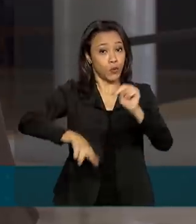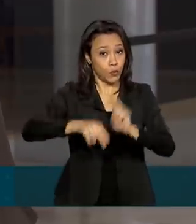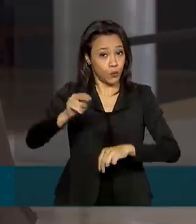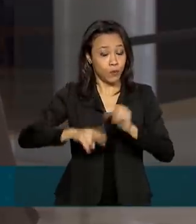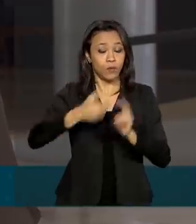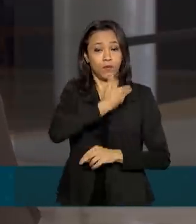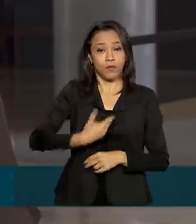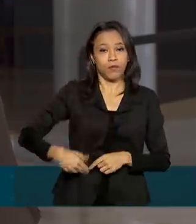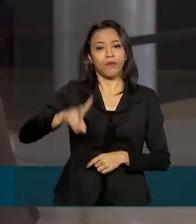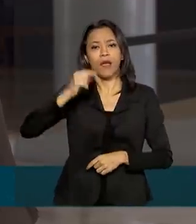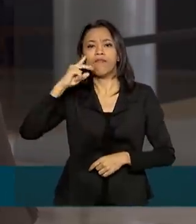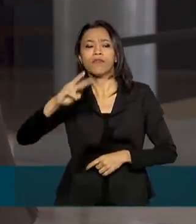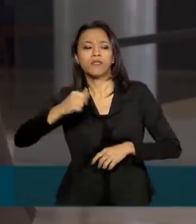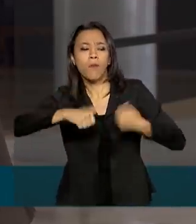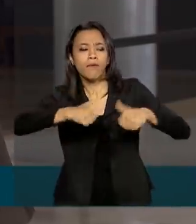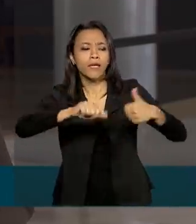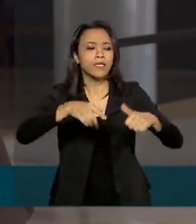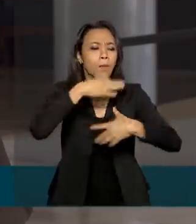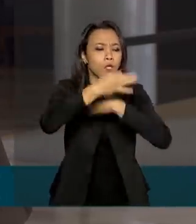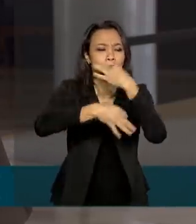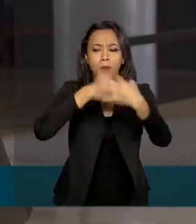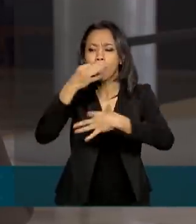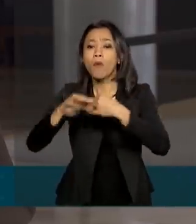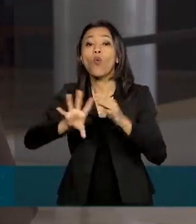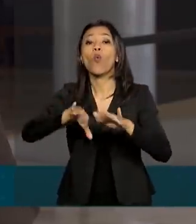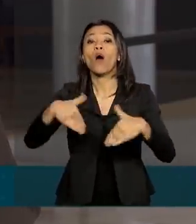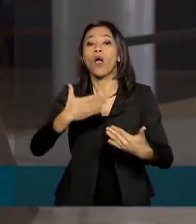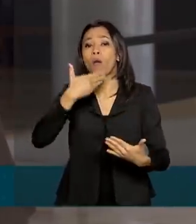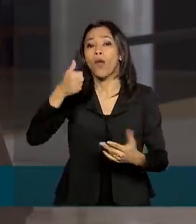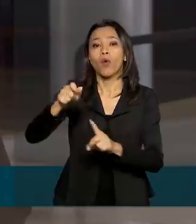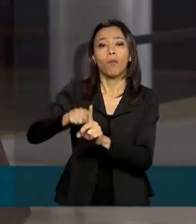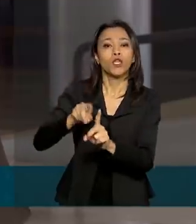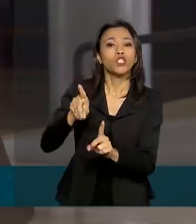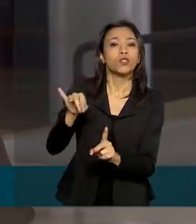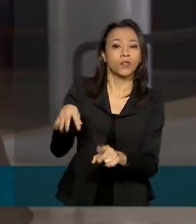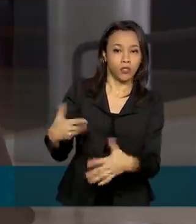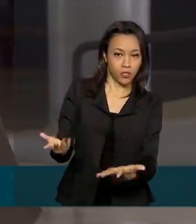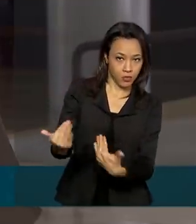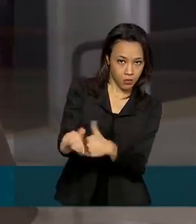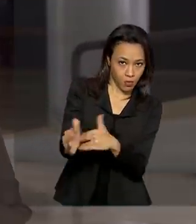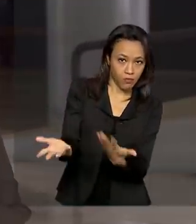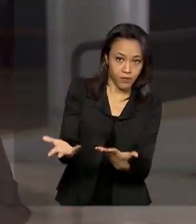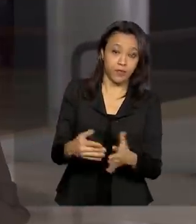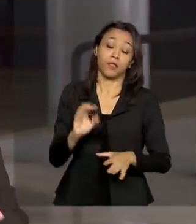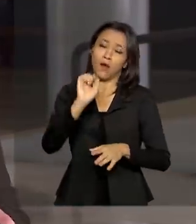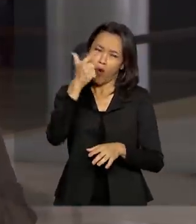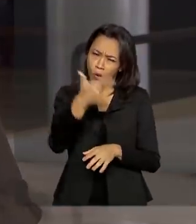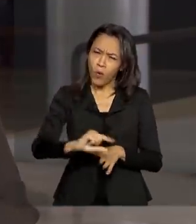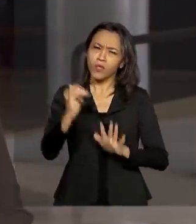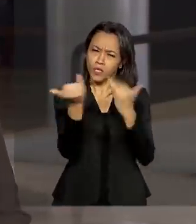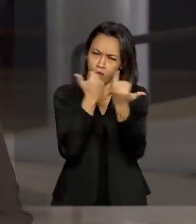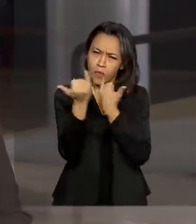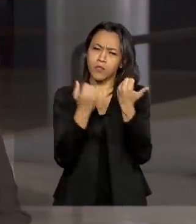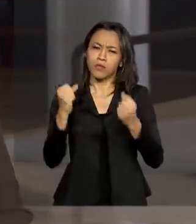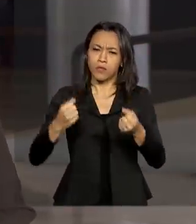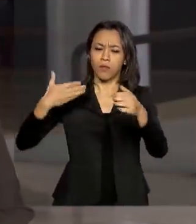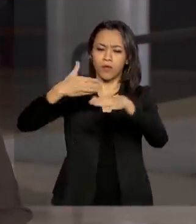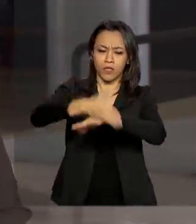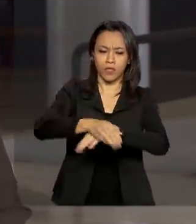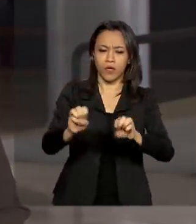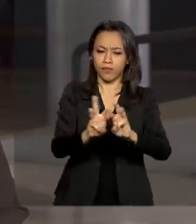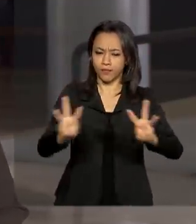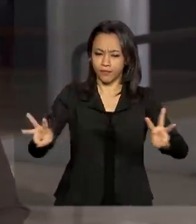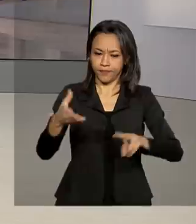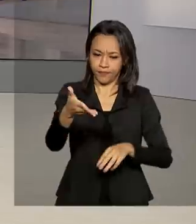apontarem qual a data que eles julgam melhor para essa prova. Outras informações sobre o Enem no site do Inep e também no site do Enem,